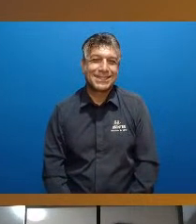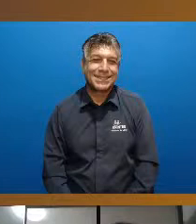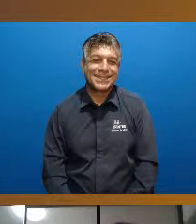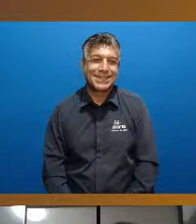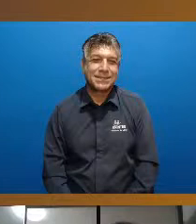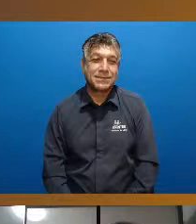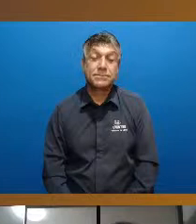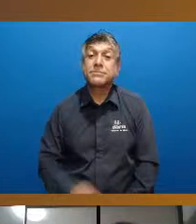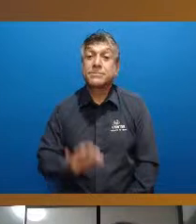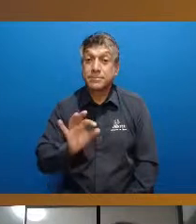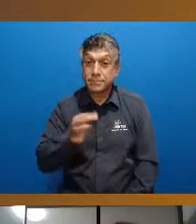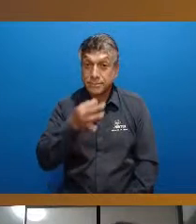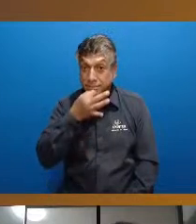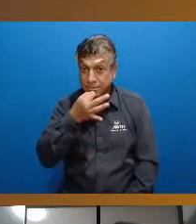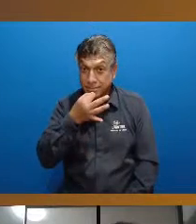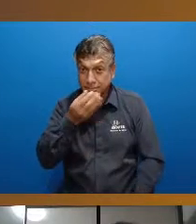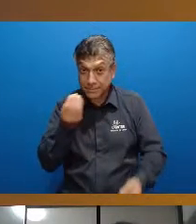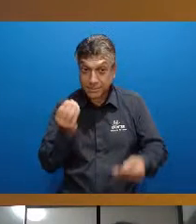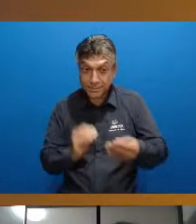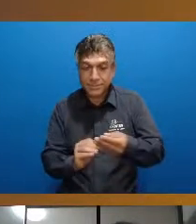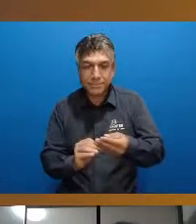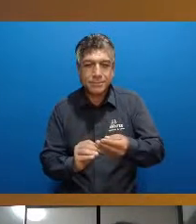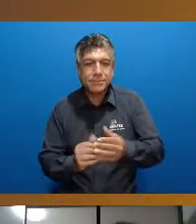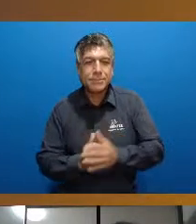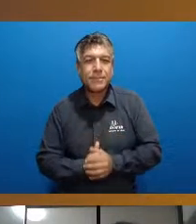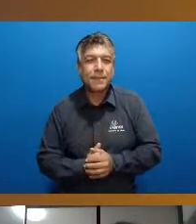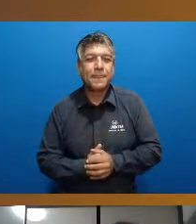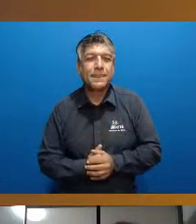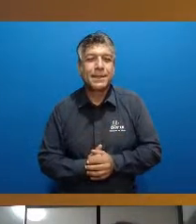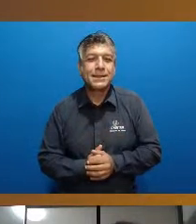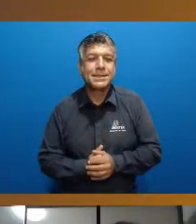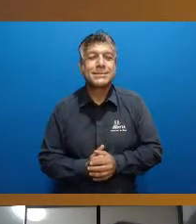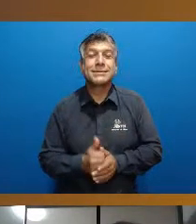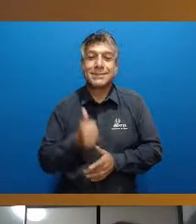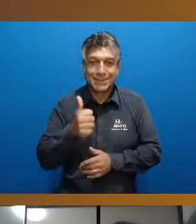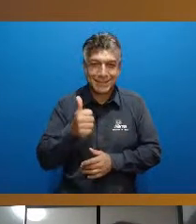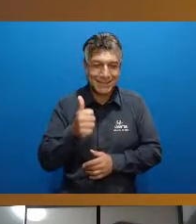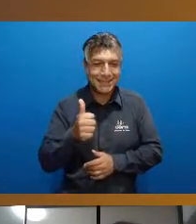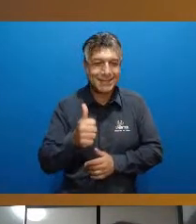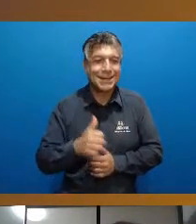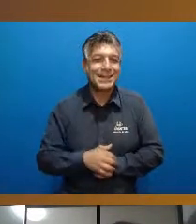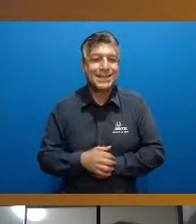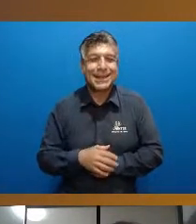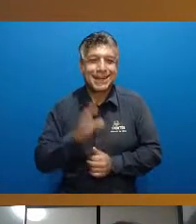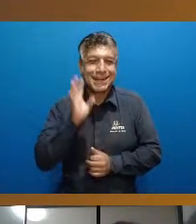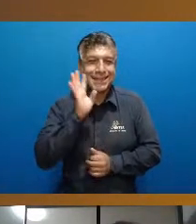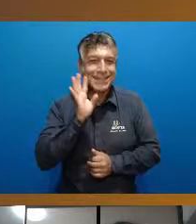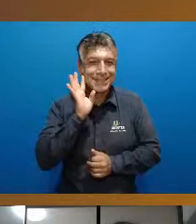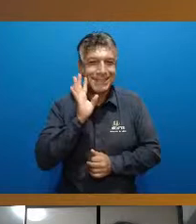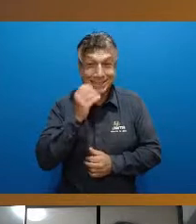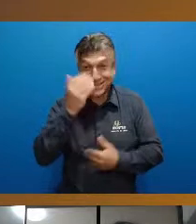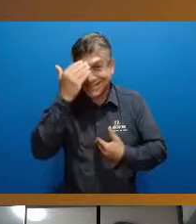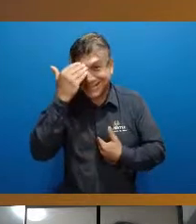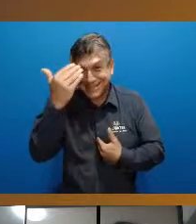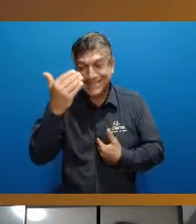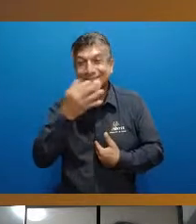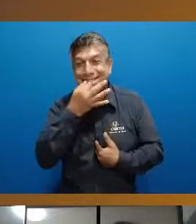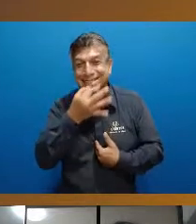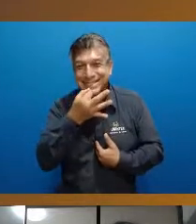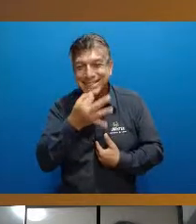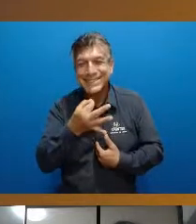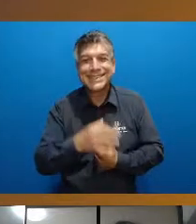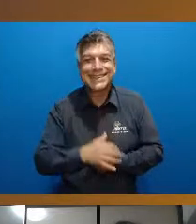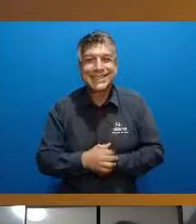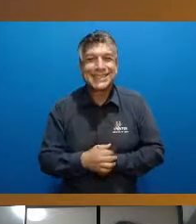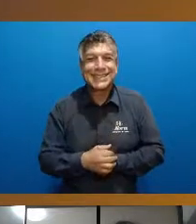complementando então essa Piaget é esse isso legal Daniel obrigado Daniel pelo seu comentário e